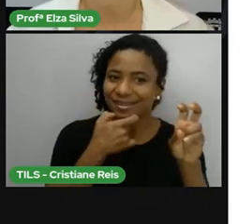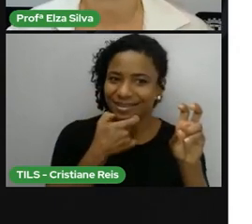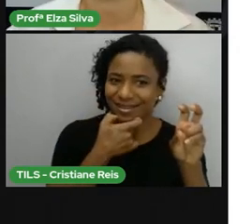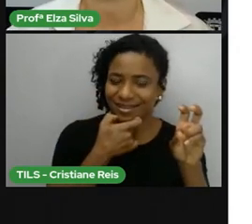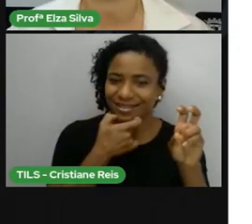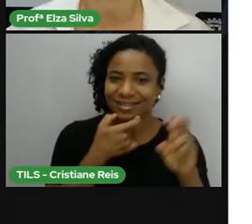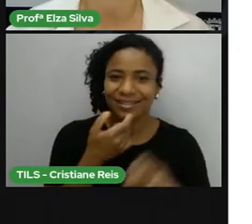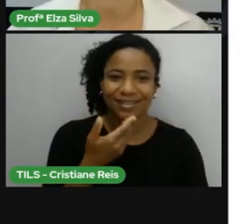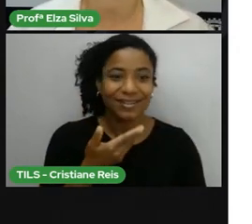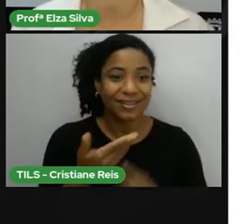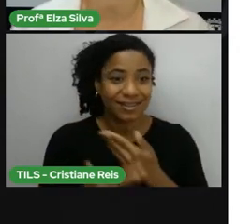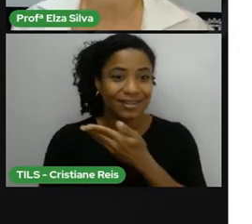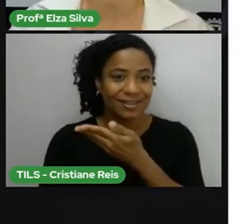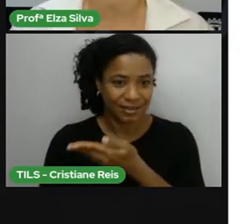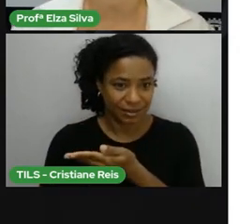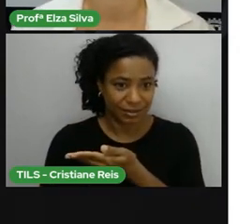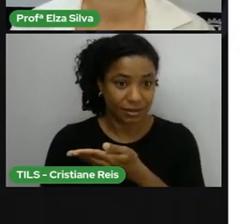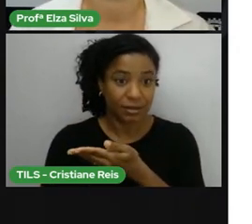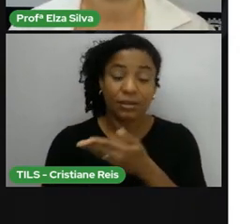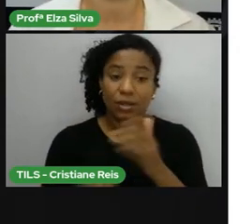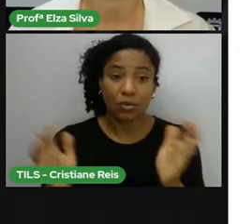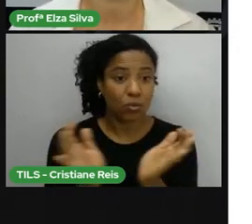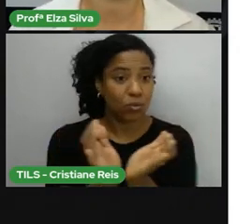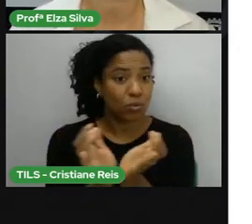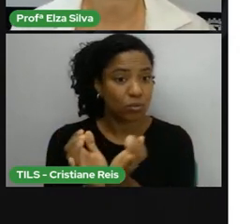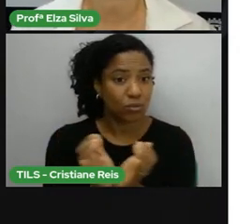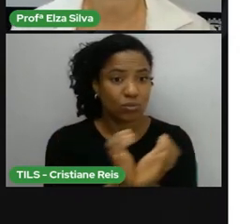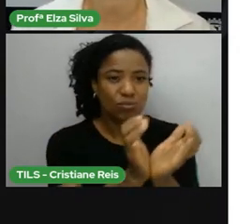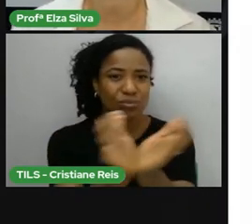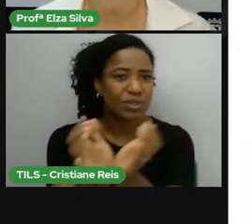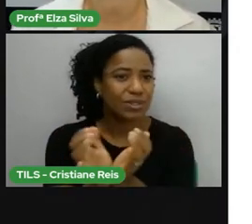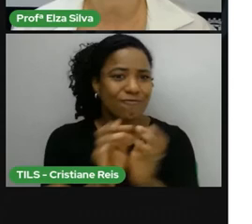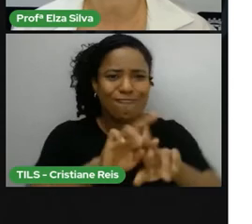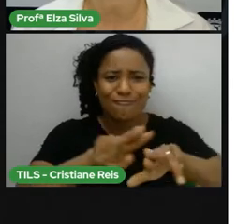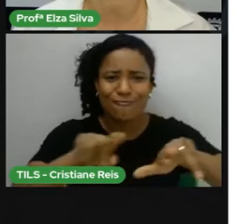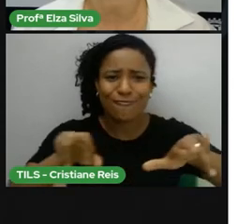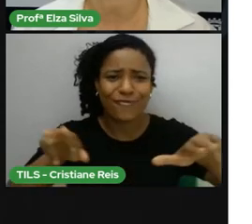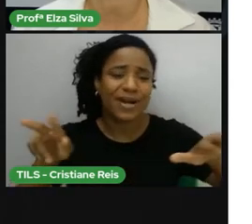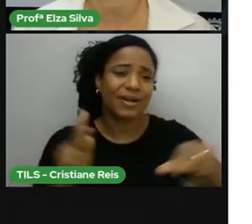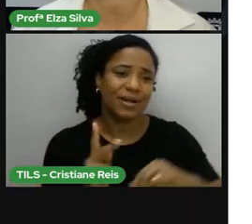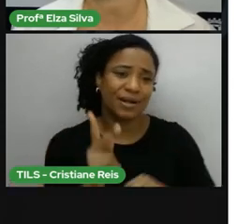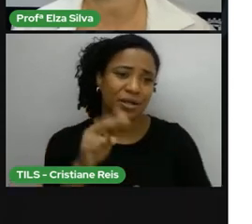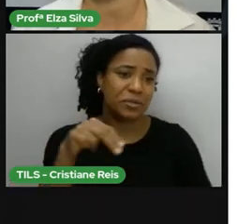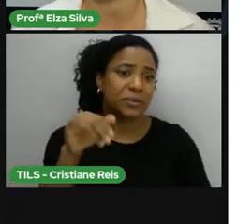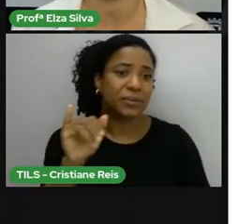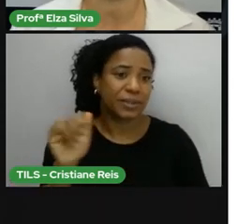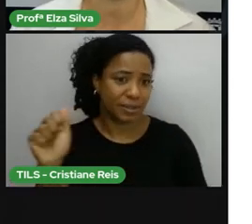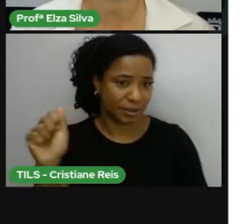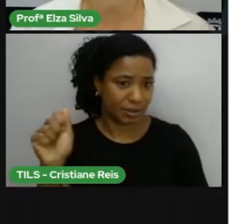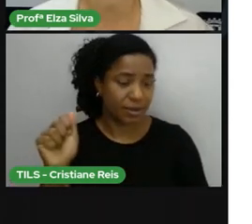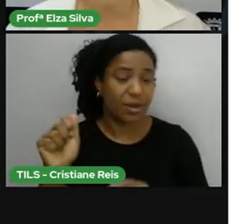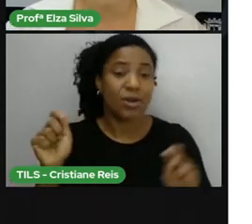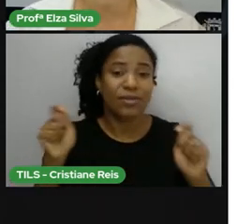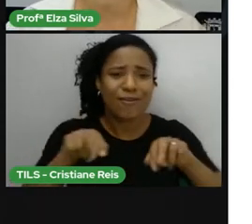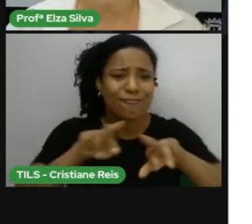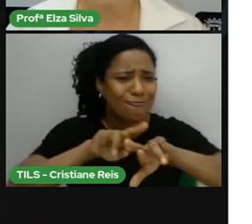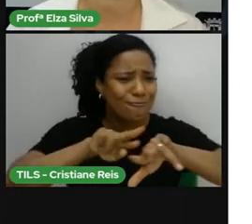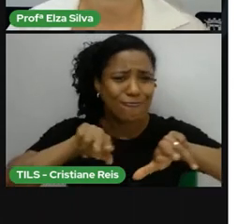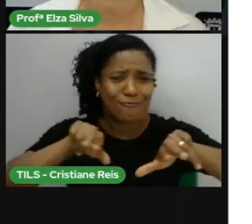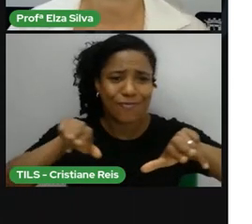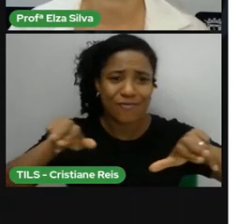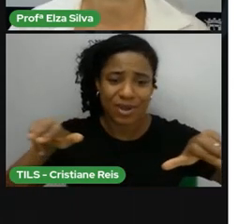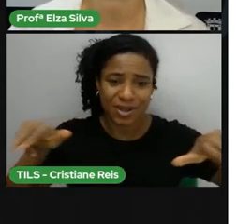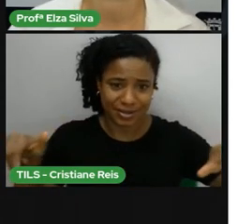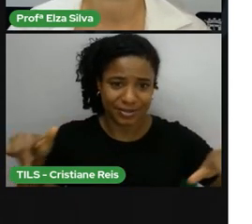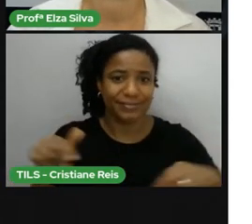encontrar As comunidades Do Kenian Há várias Possibilidades Que vocês podem Explorar Ao clicar Nestas